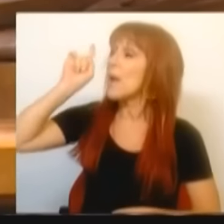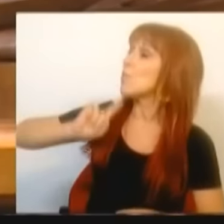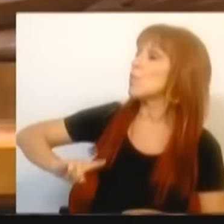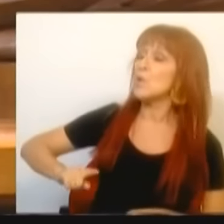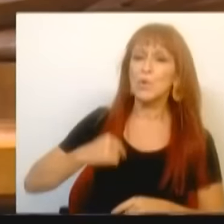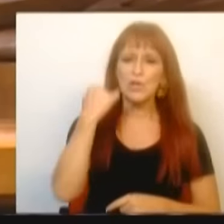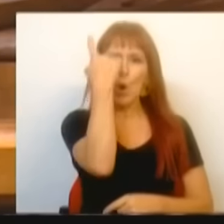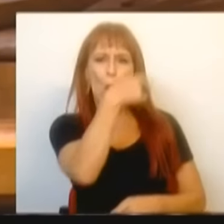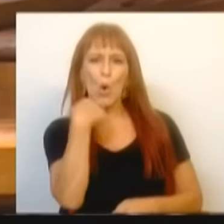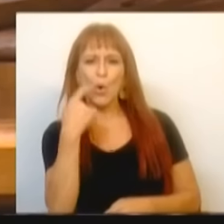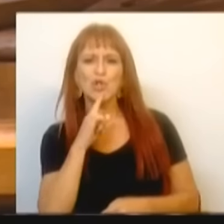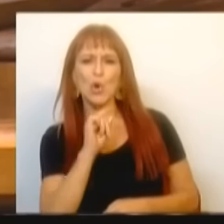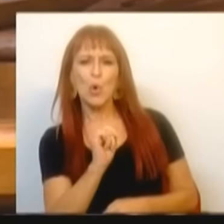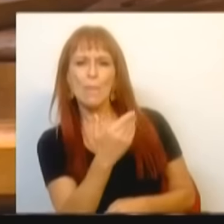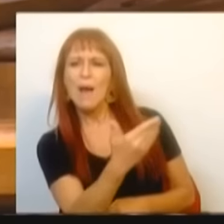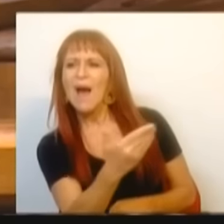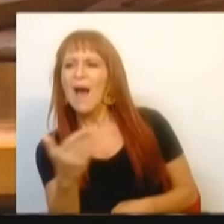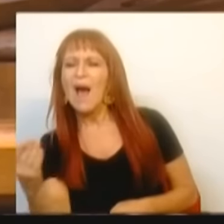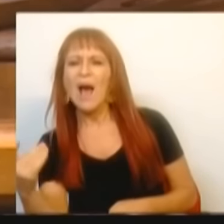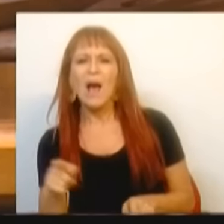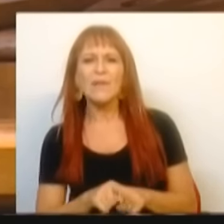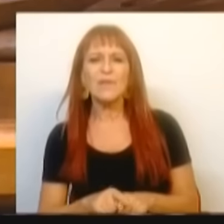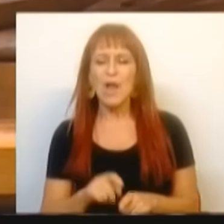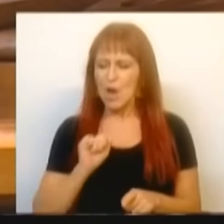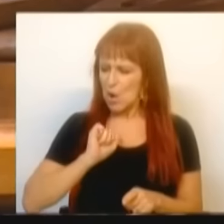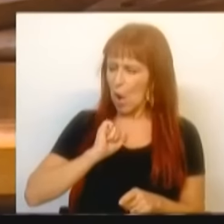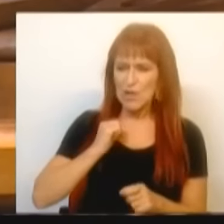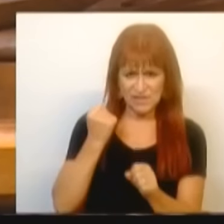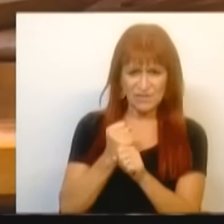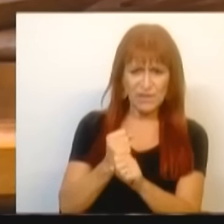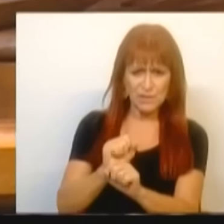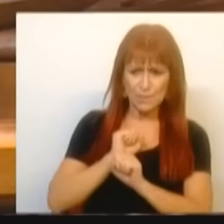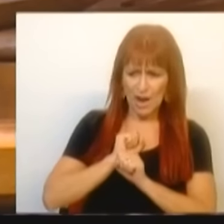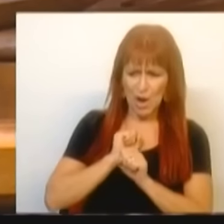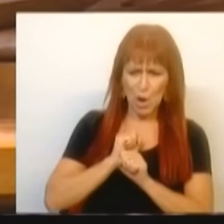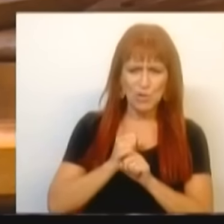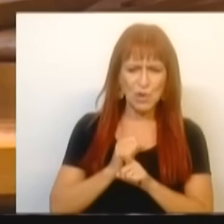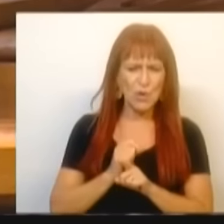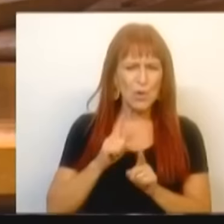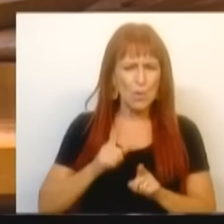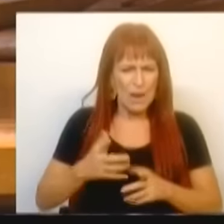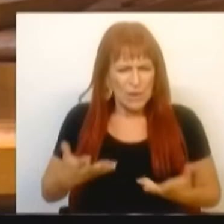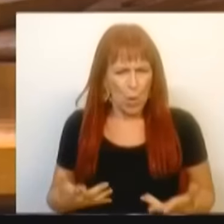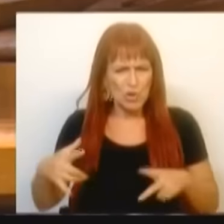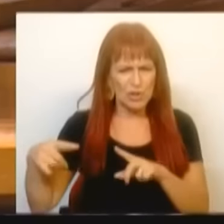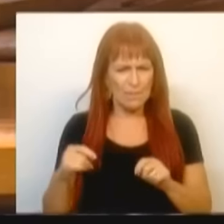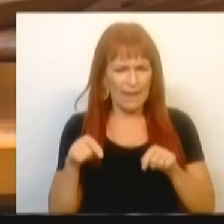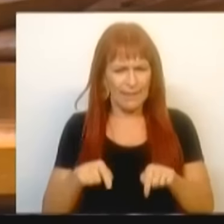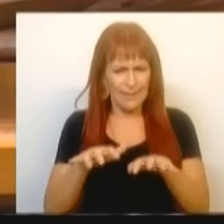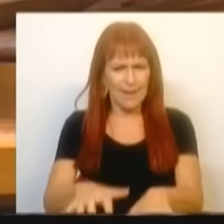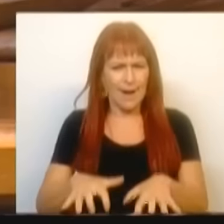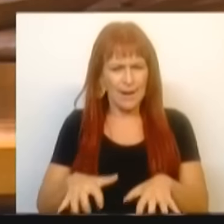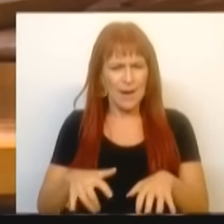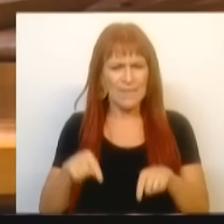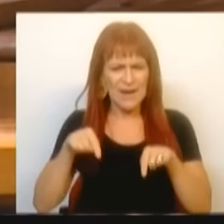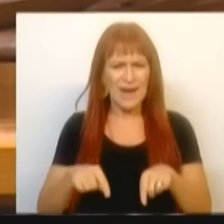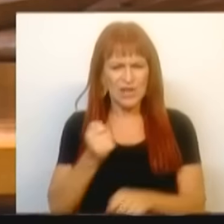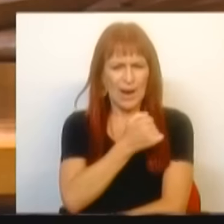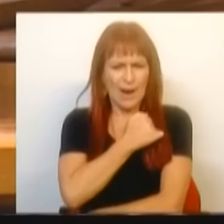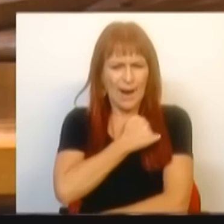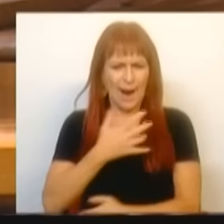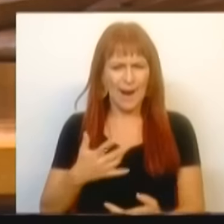rosto e com nome, que estão ao nosso serviço, não começa hoje o debate nesta Câmara, nesta Casa,